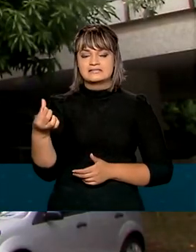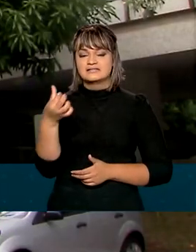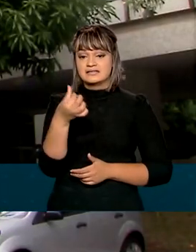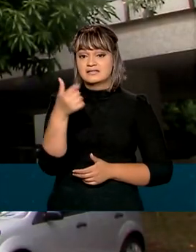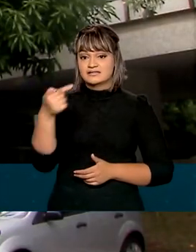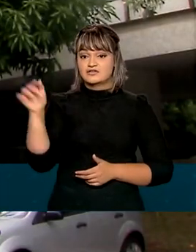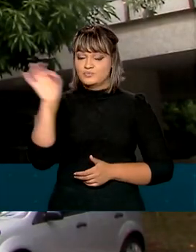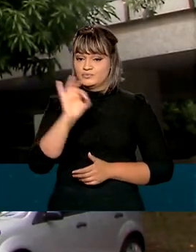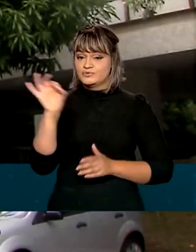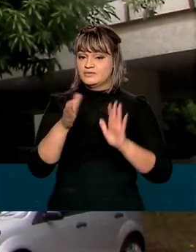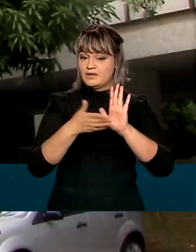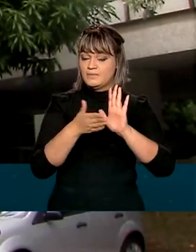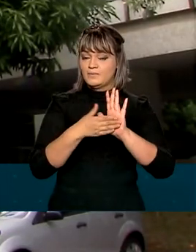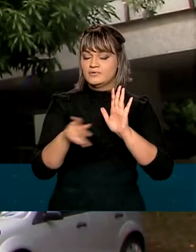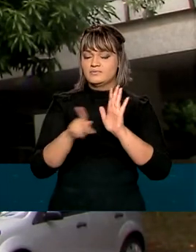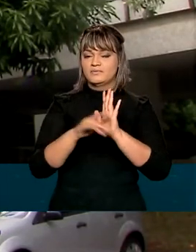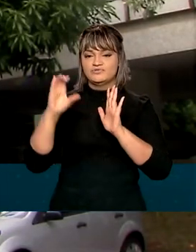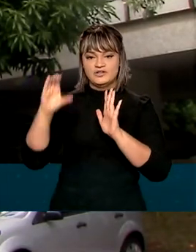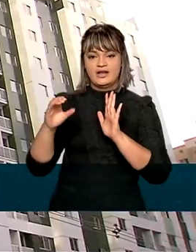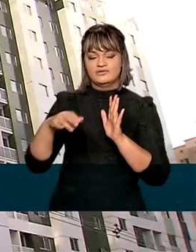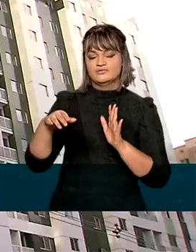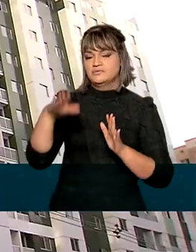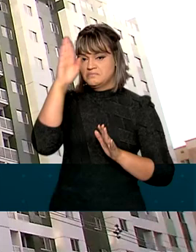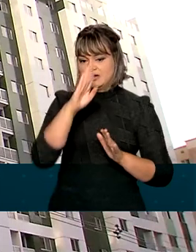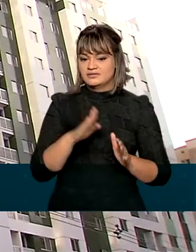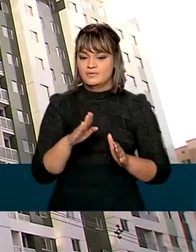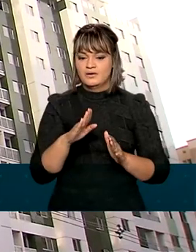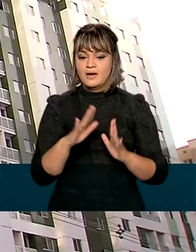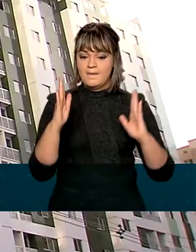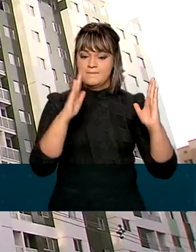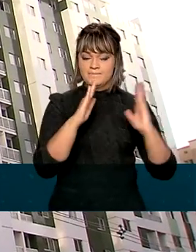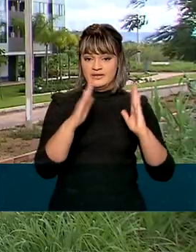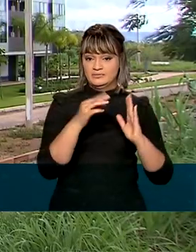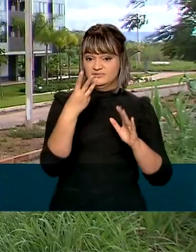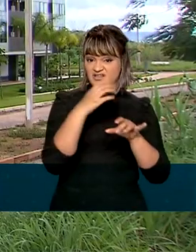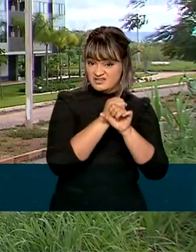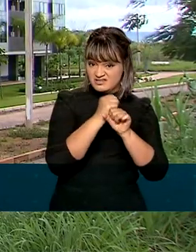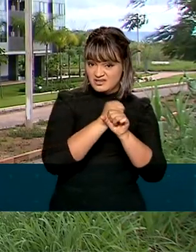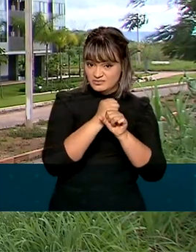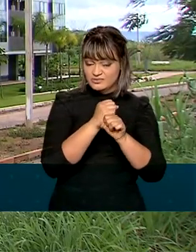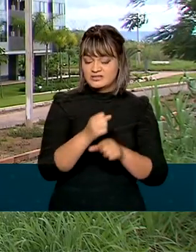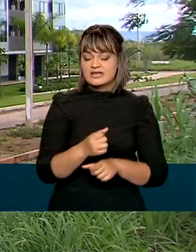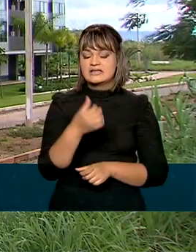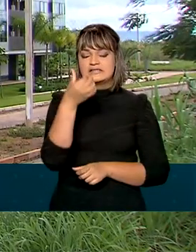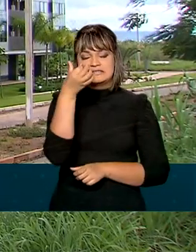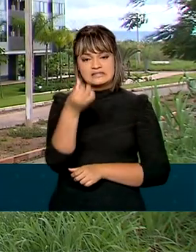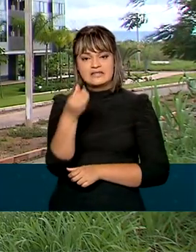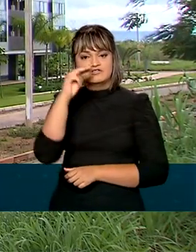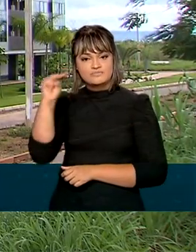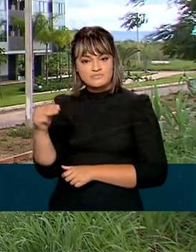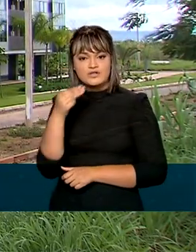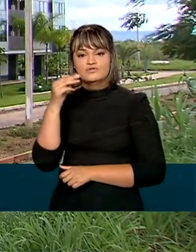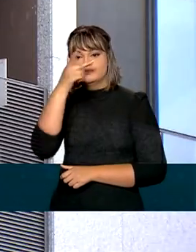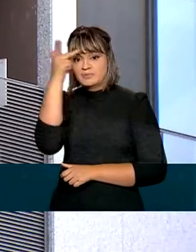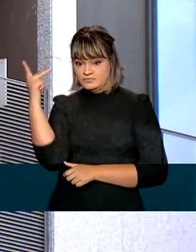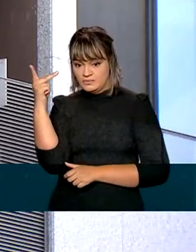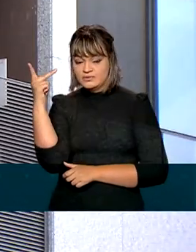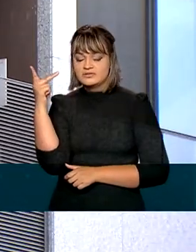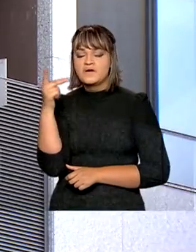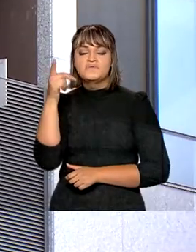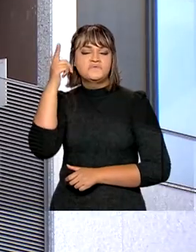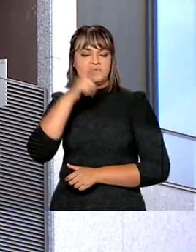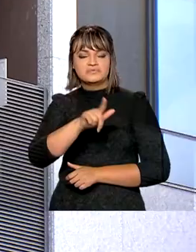participação na oferta de crédito habitacional no país. Nos últimos três anos, cerca de 6 milhões de brasileiros